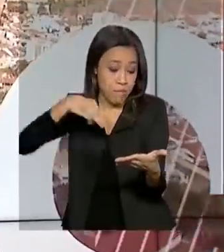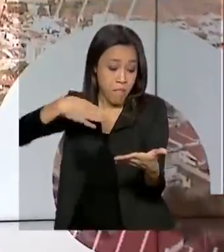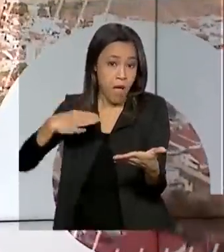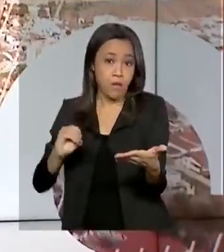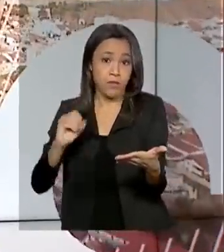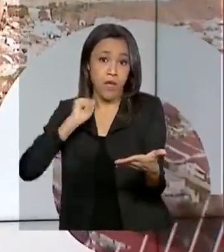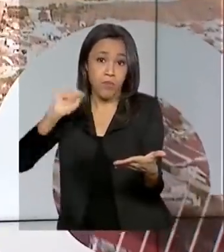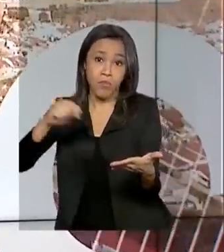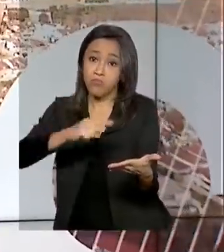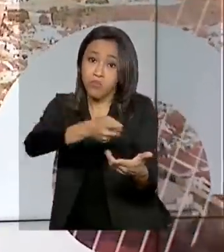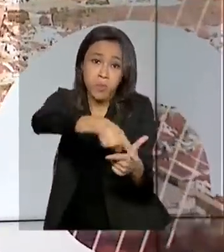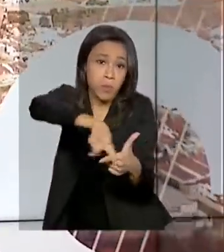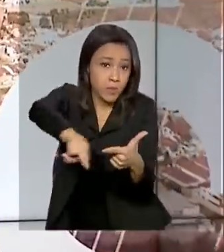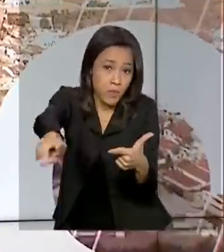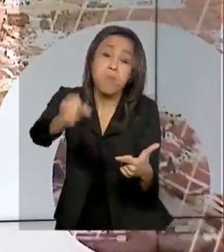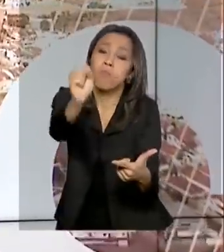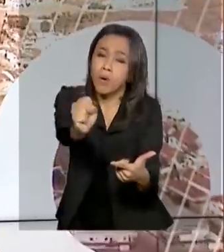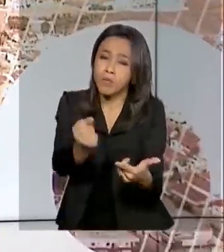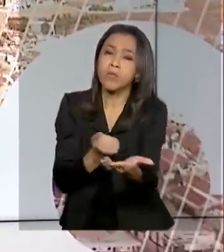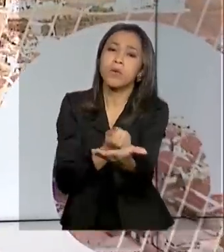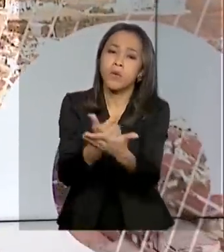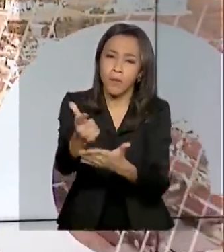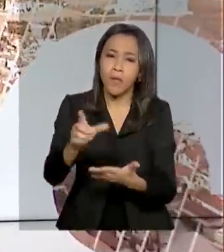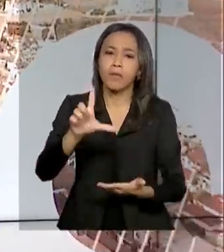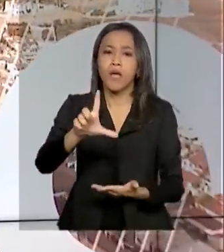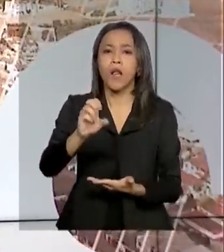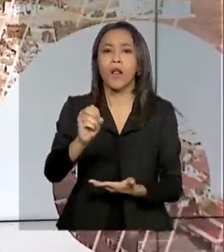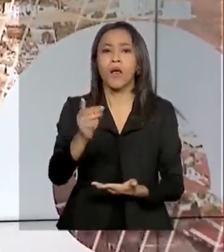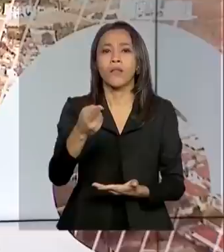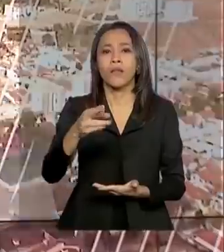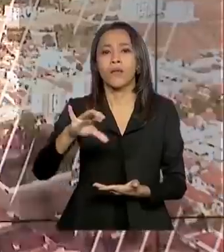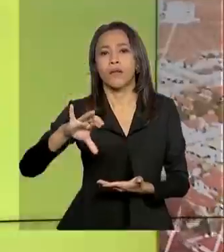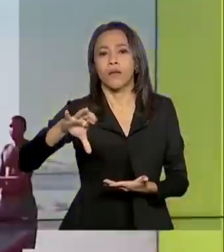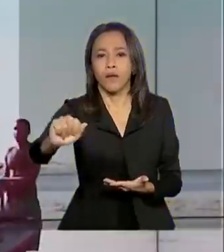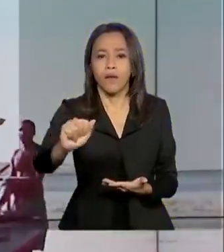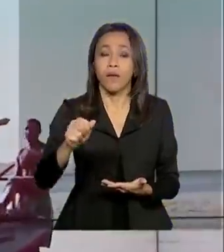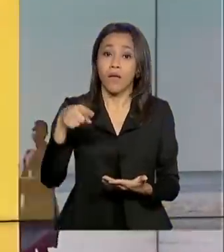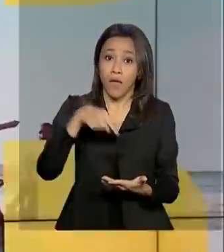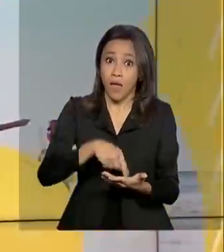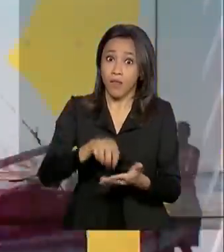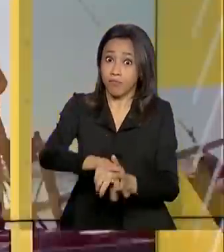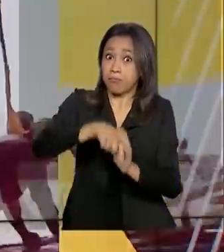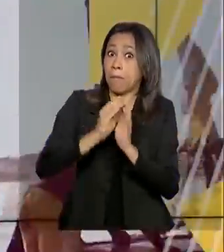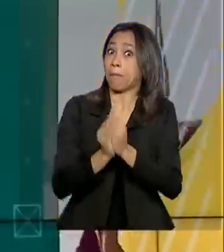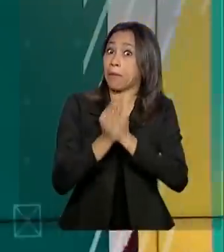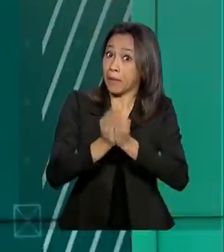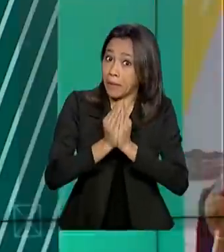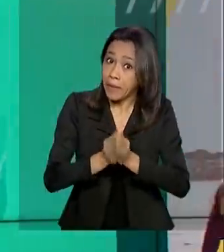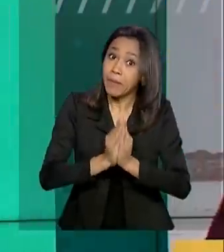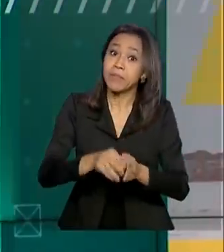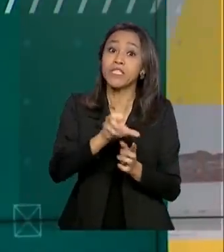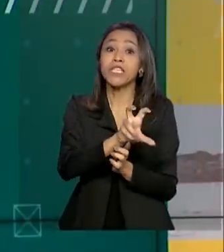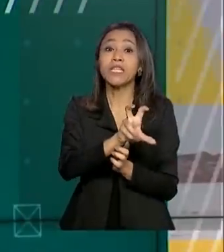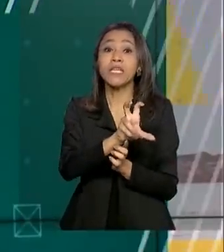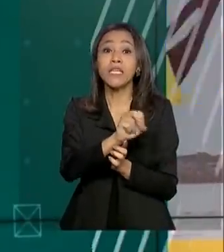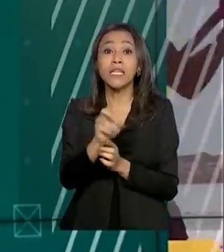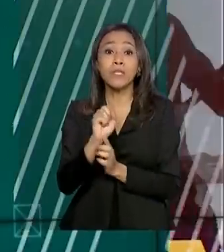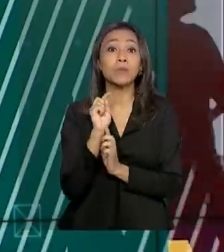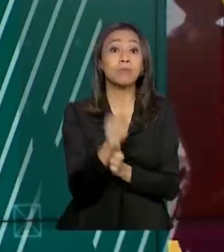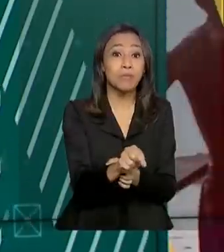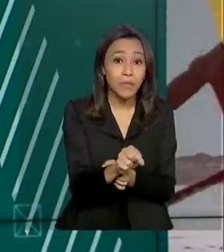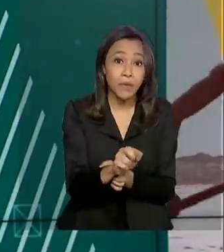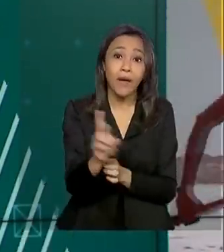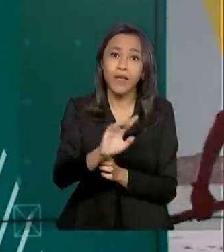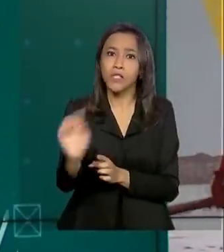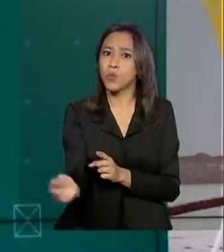abril e podem ser comprados nas lotéricas. A Loteria Federal oferece prêmios principais de R$ 500 mil em uma